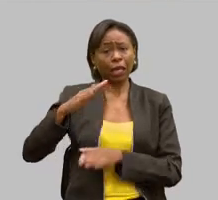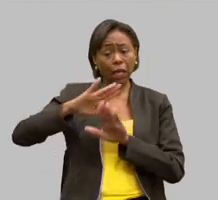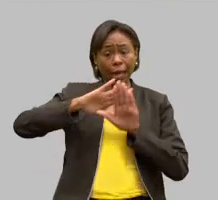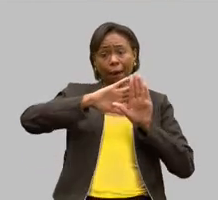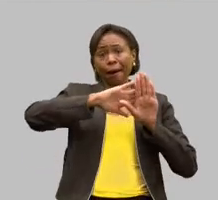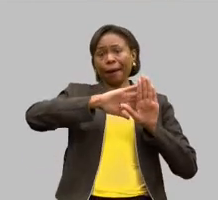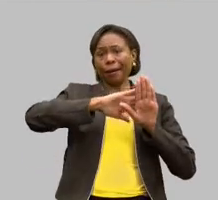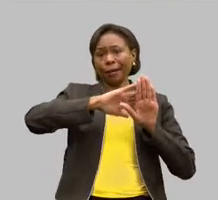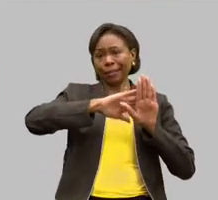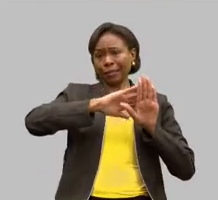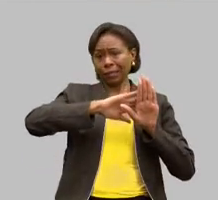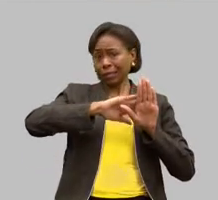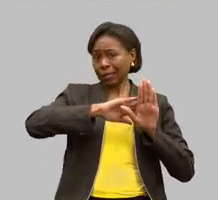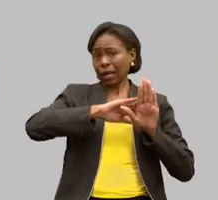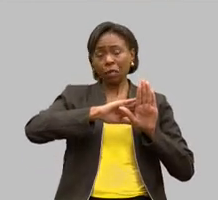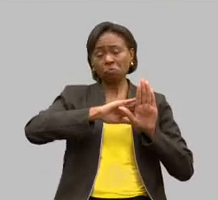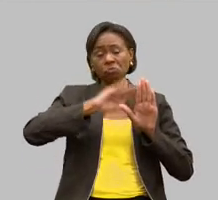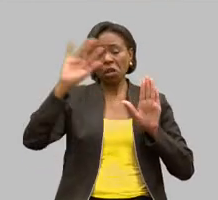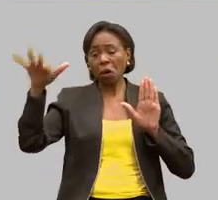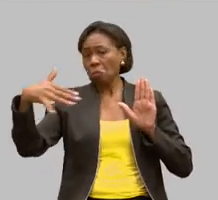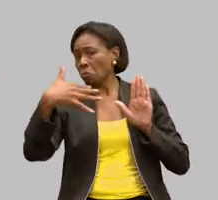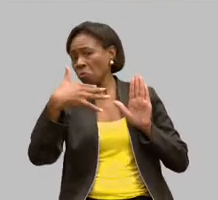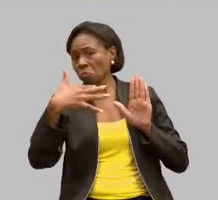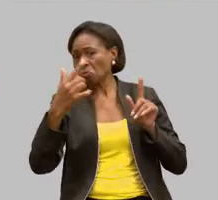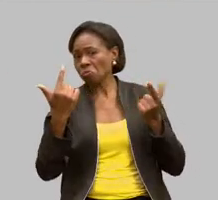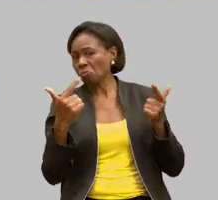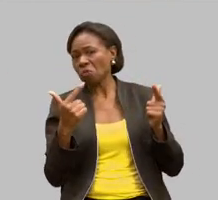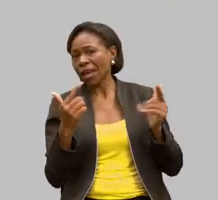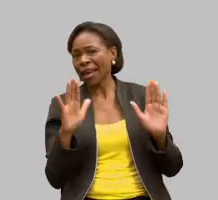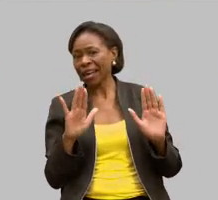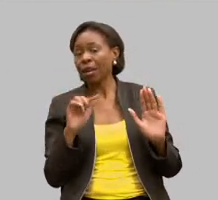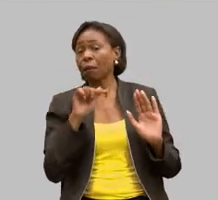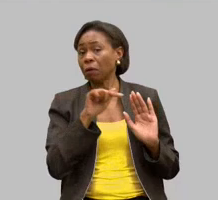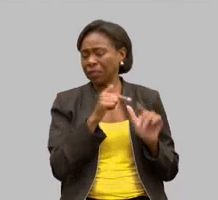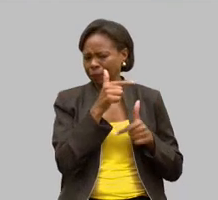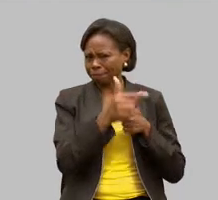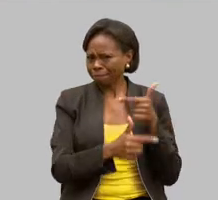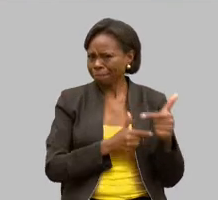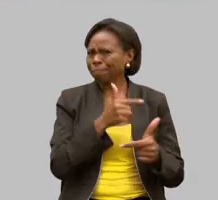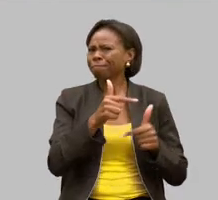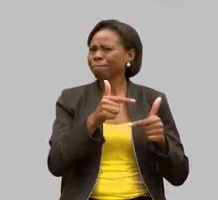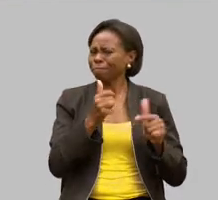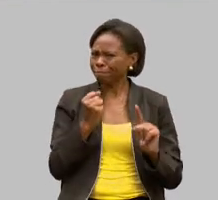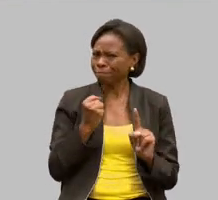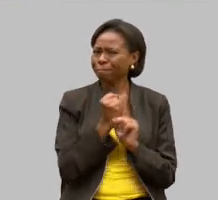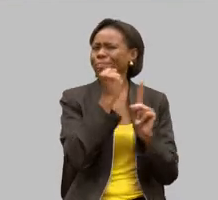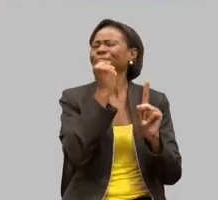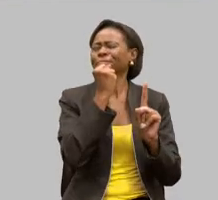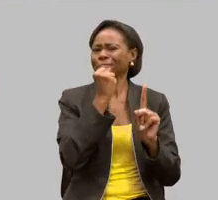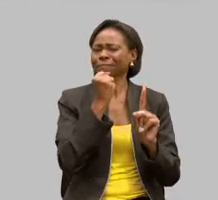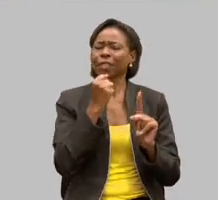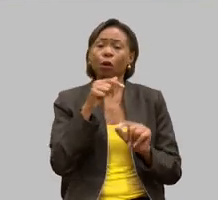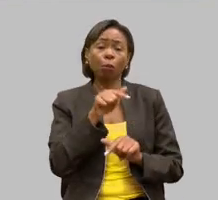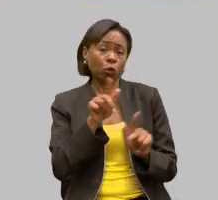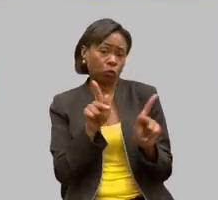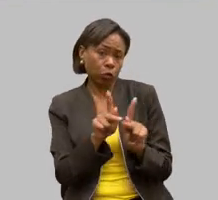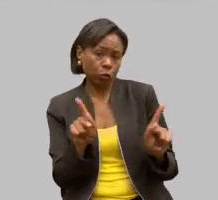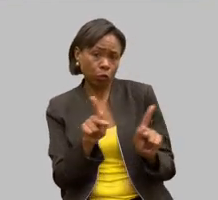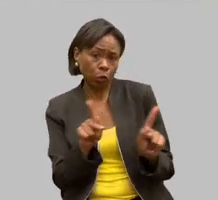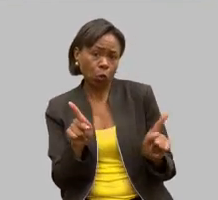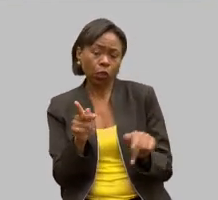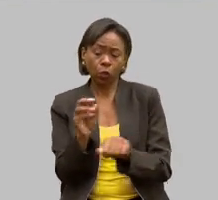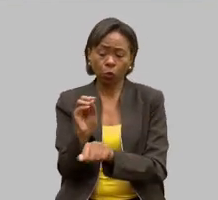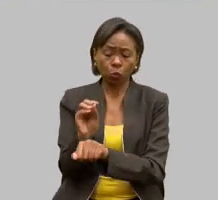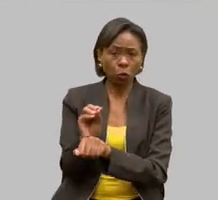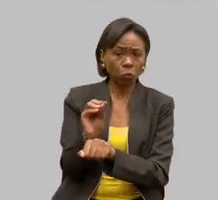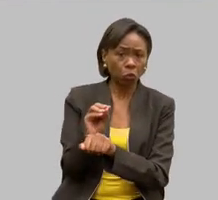longe dos holofotes, mas cujo impacto é imensurável, seja como professores, cuidadores, mentores,